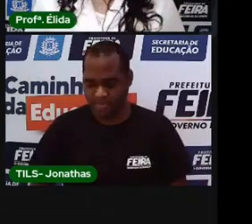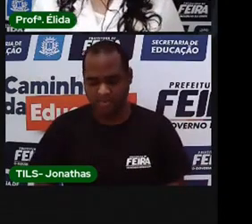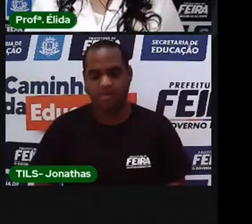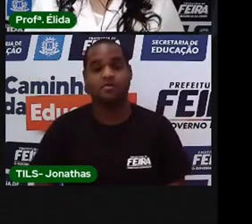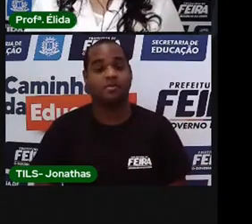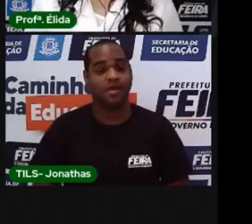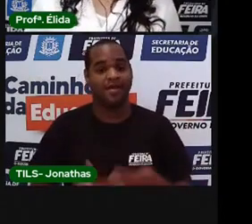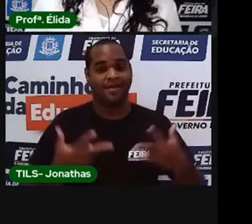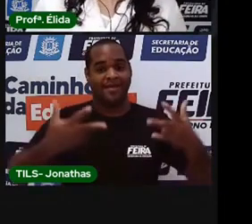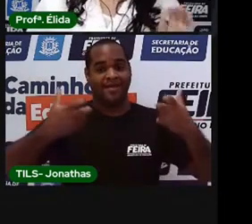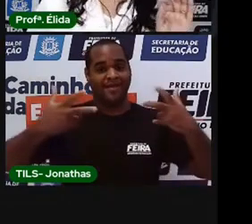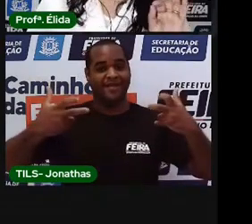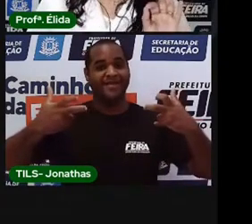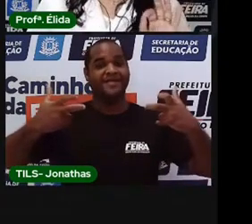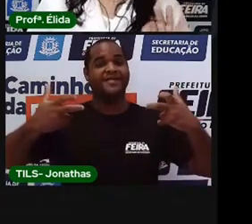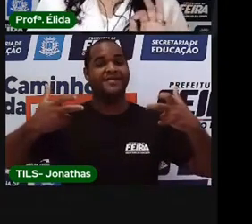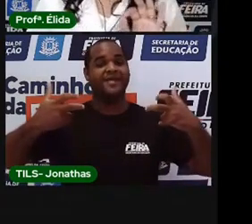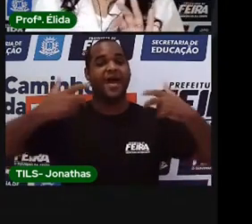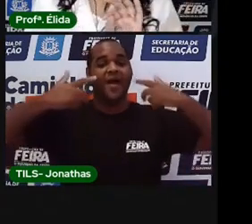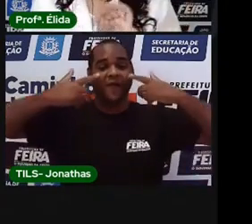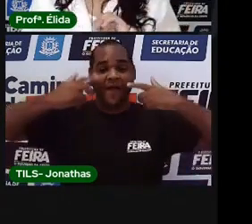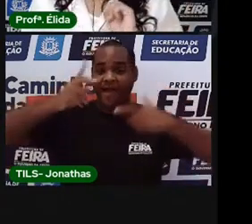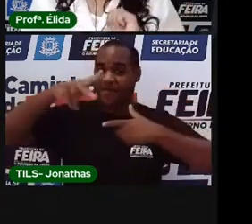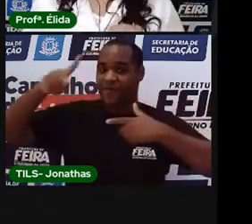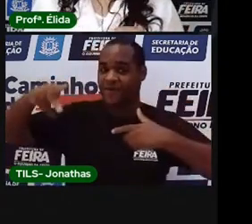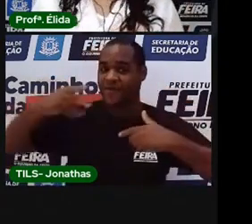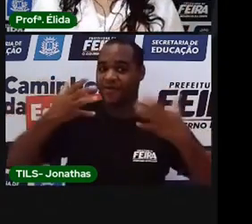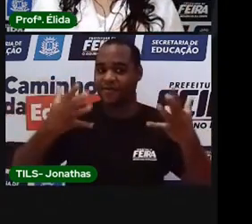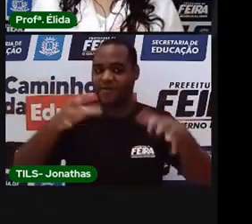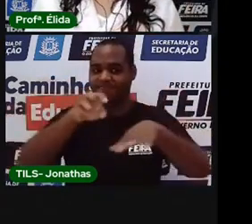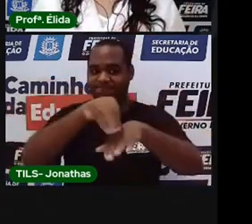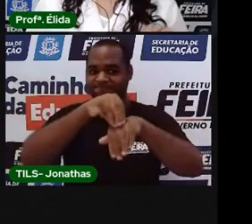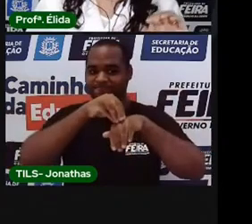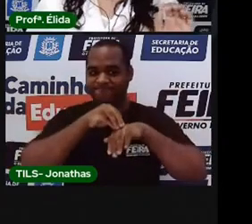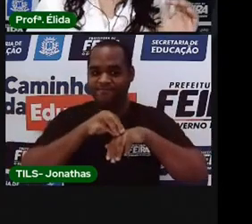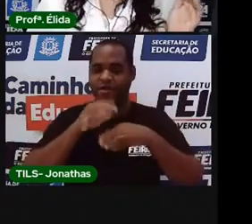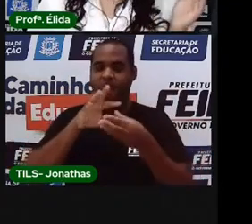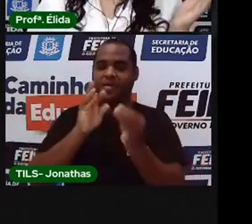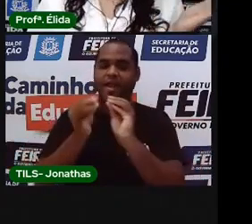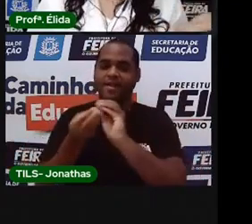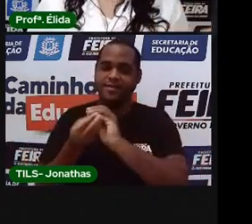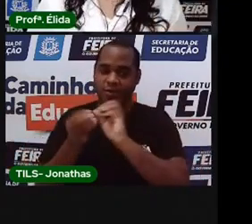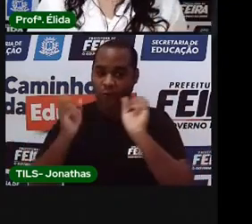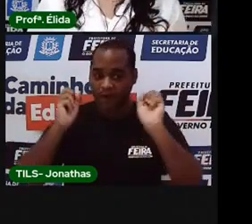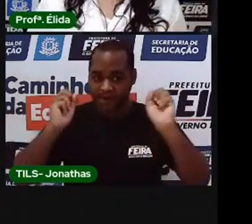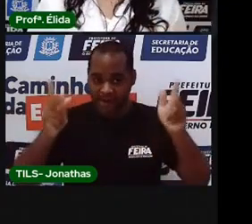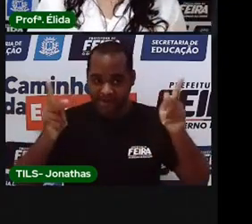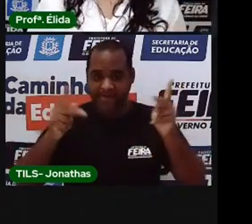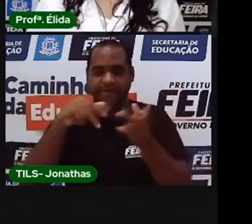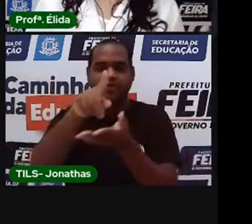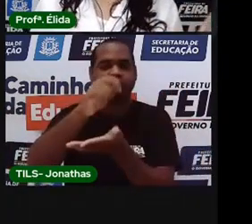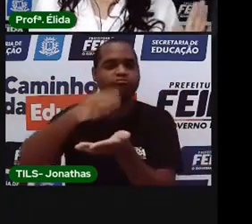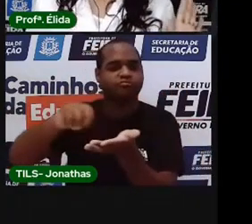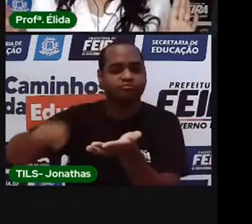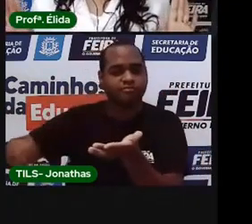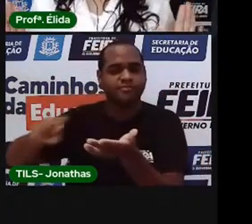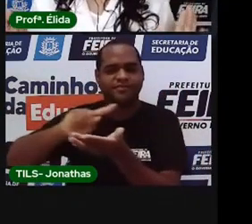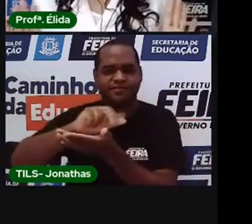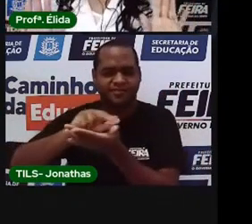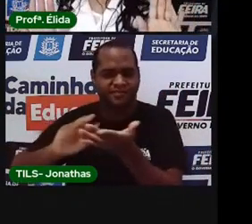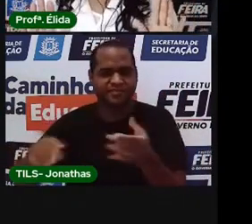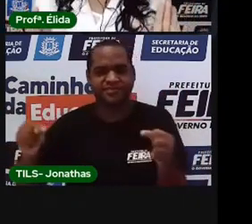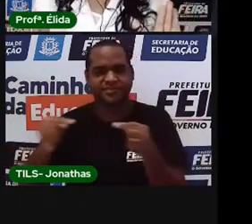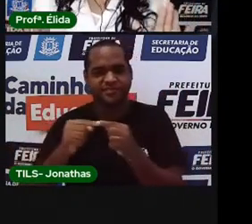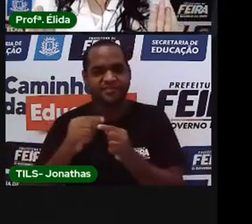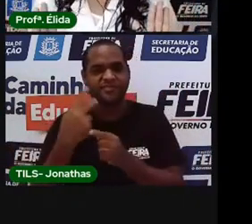Olha só. A pró trouxe esses dois bilhetinhos. Quando você for escrever os seus bilhetes, eles